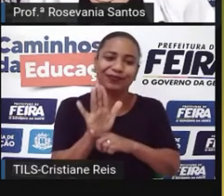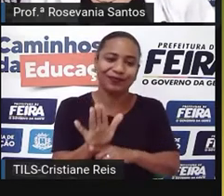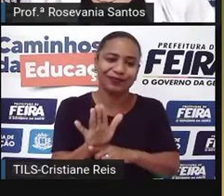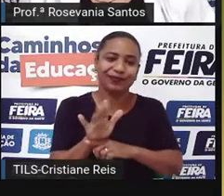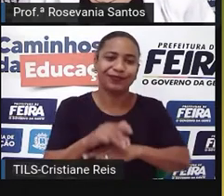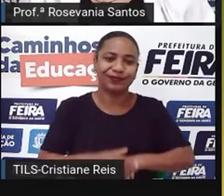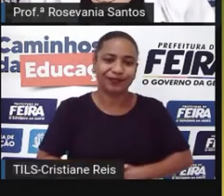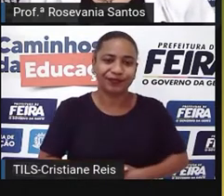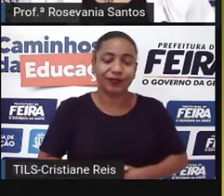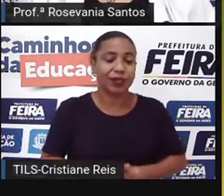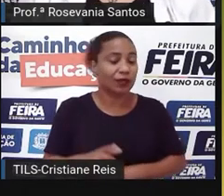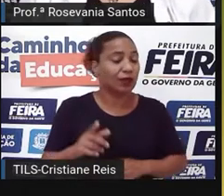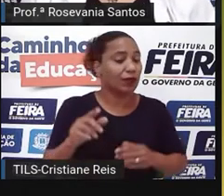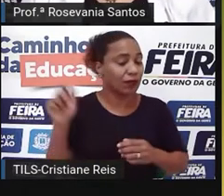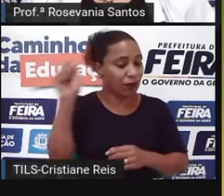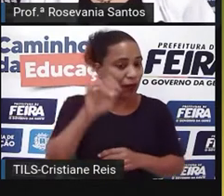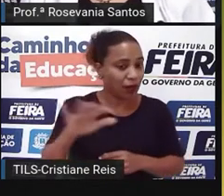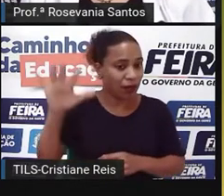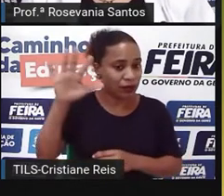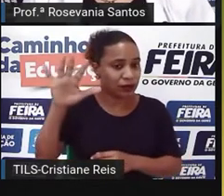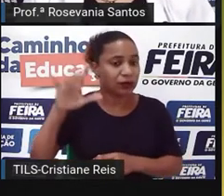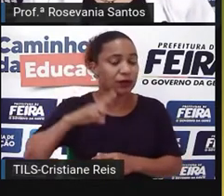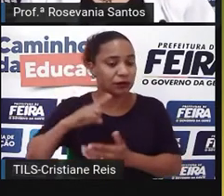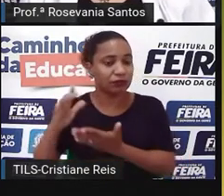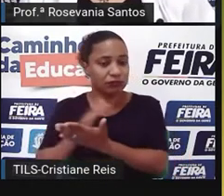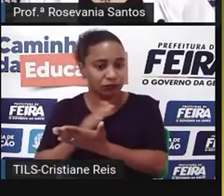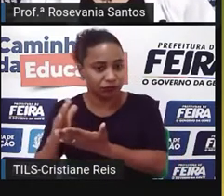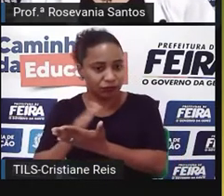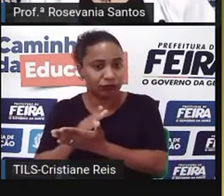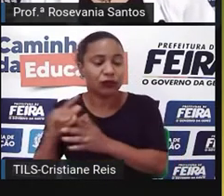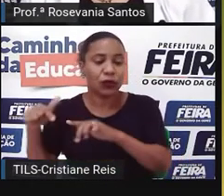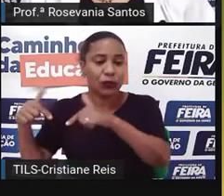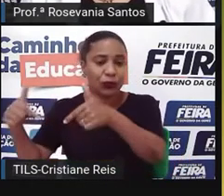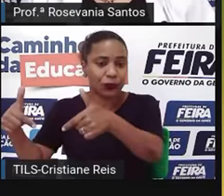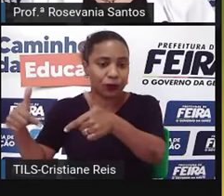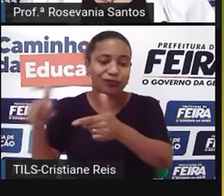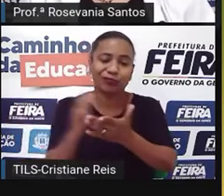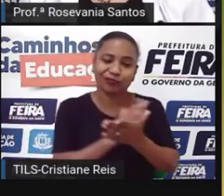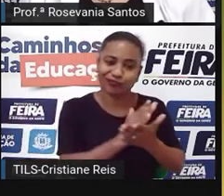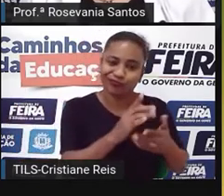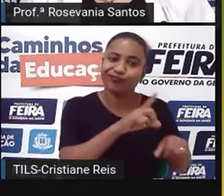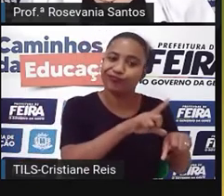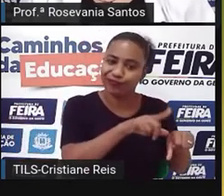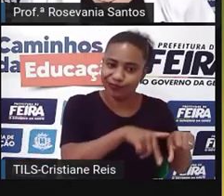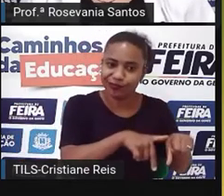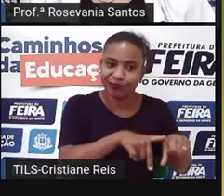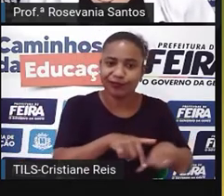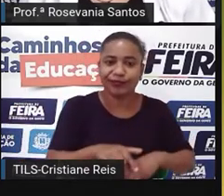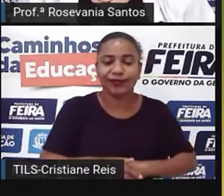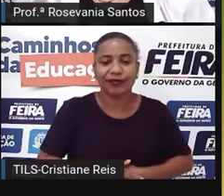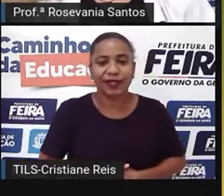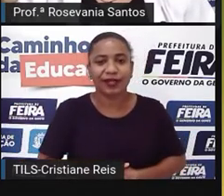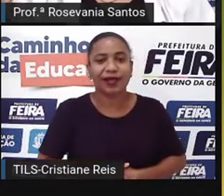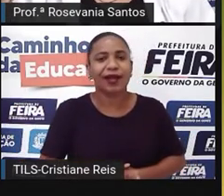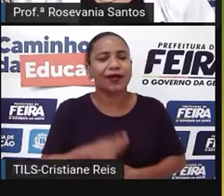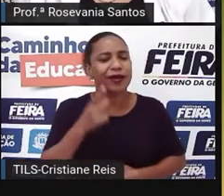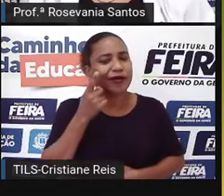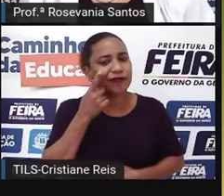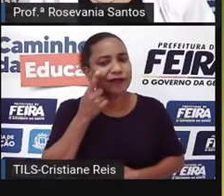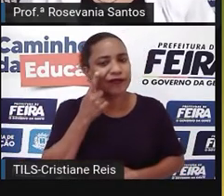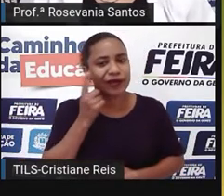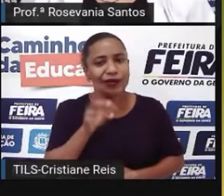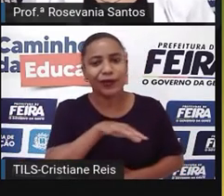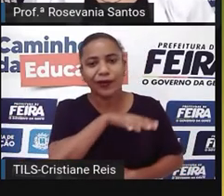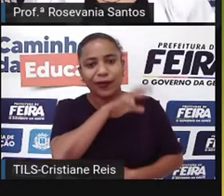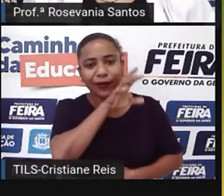que é só tudo atrasado. Com relação à pecuária, a gente tem uma grande quantidade, né? De forma extensiva. Ou seja, aquele gado lá